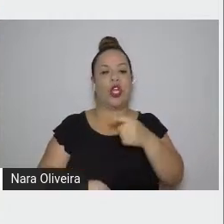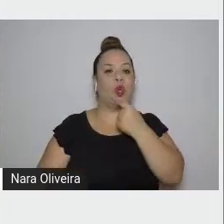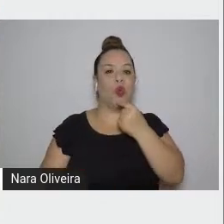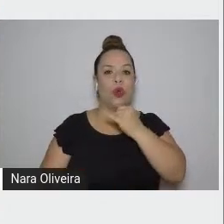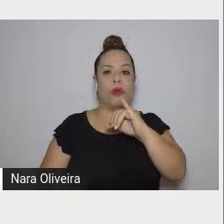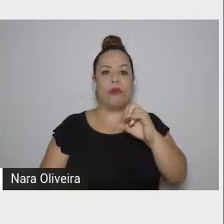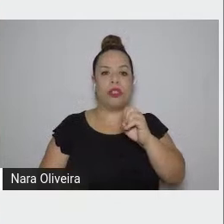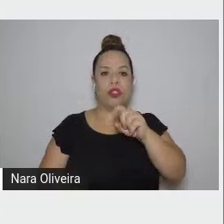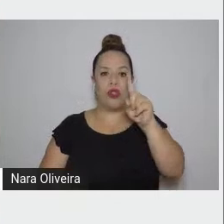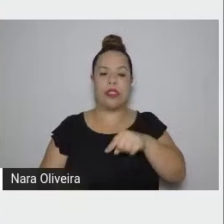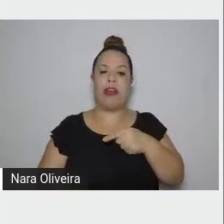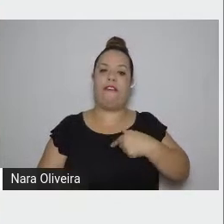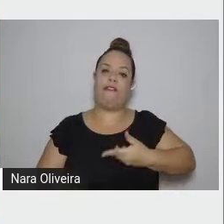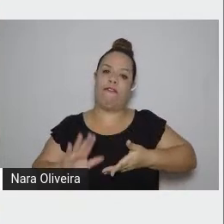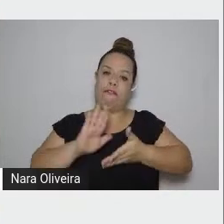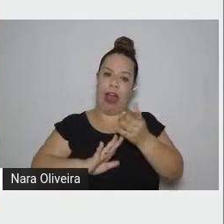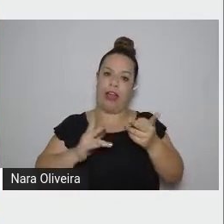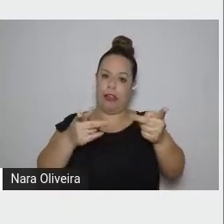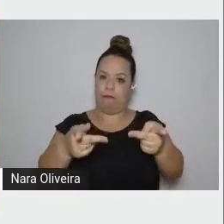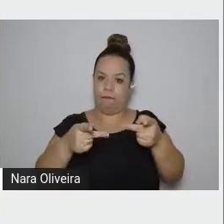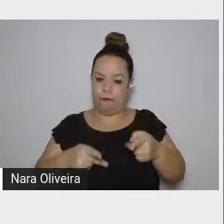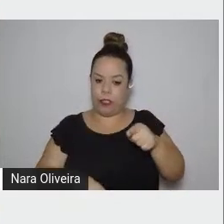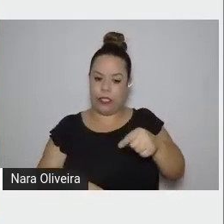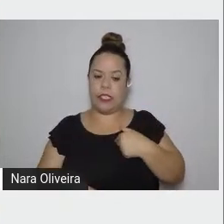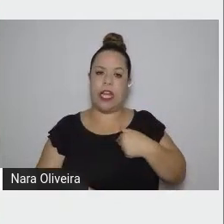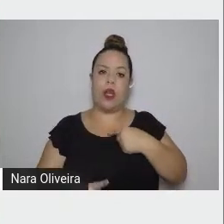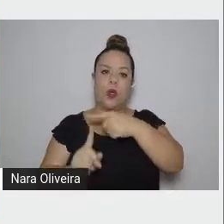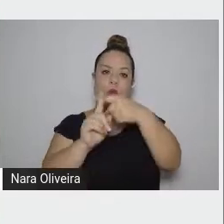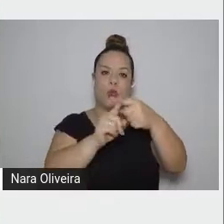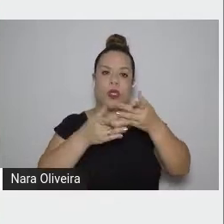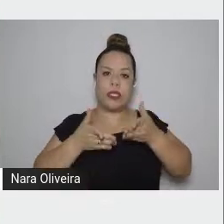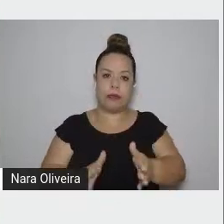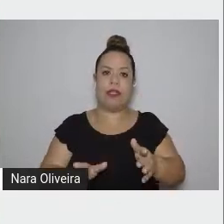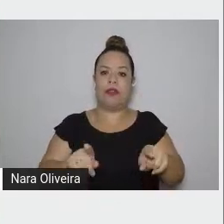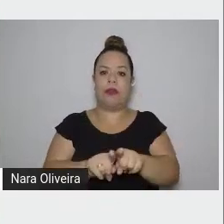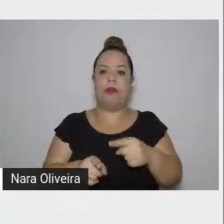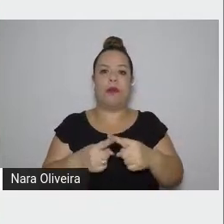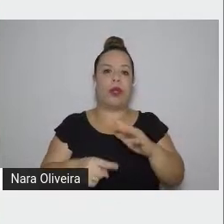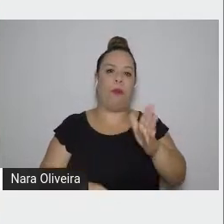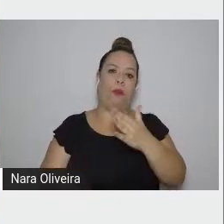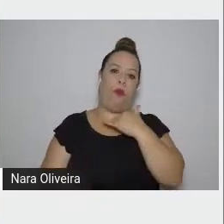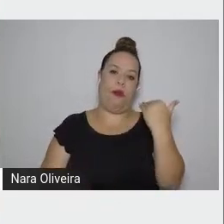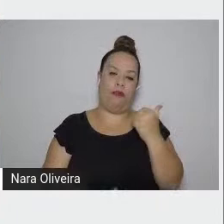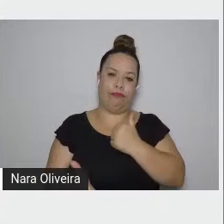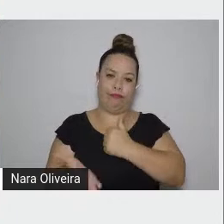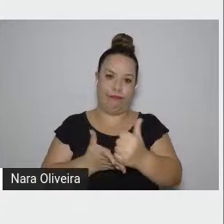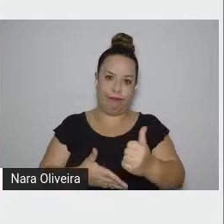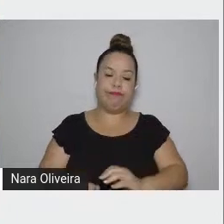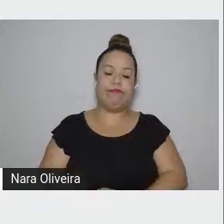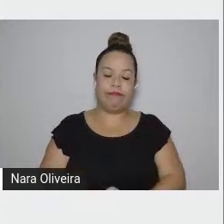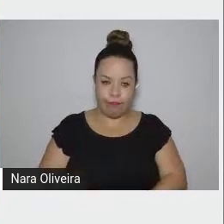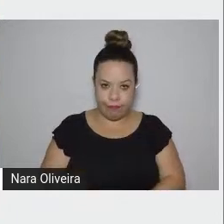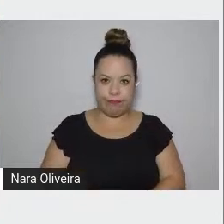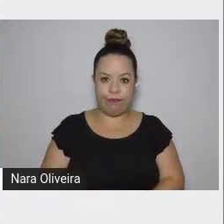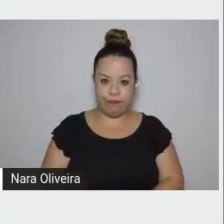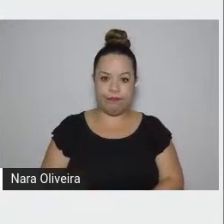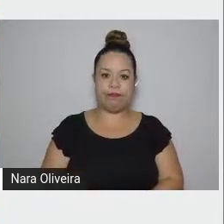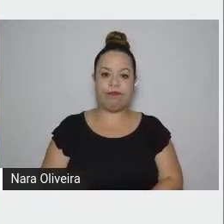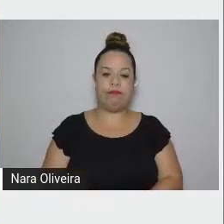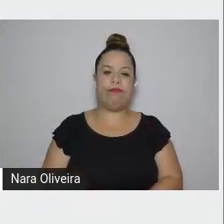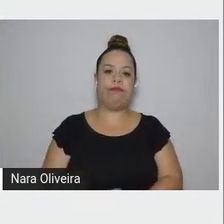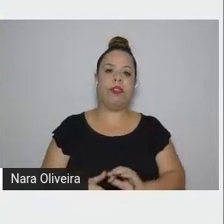por visitar quando descobre que ela estava morta. São lugares